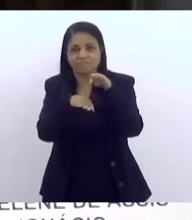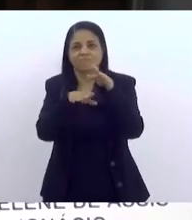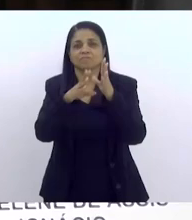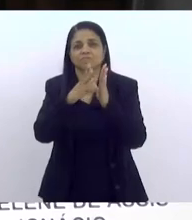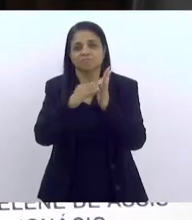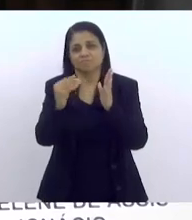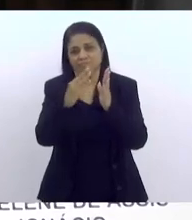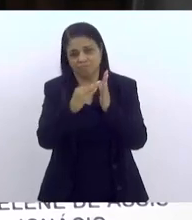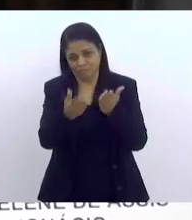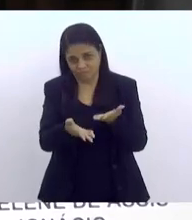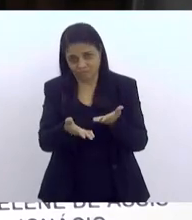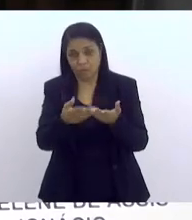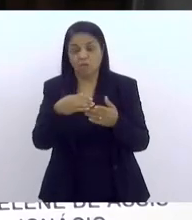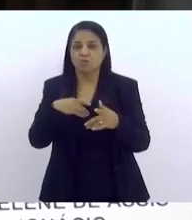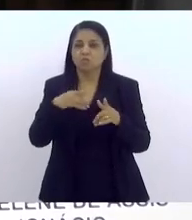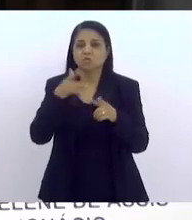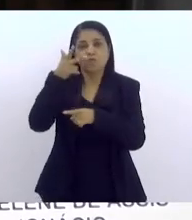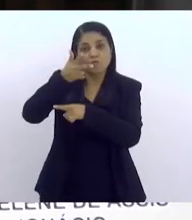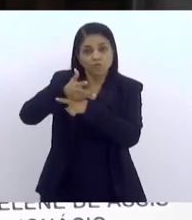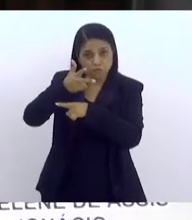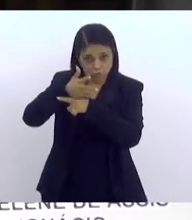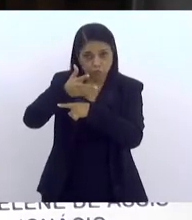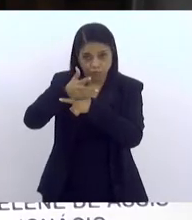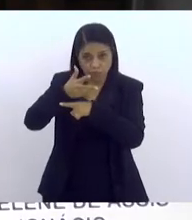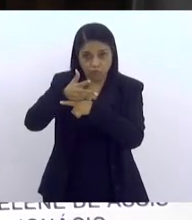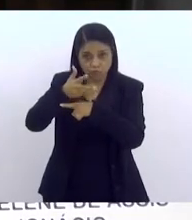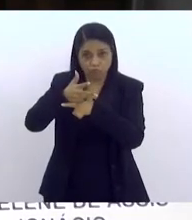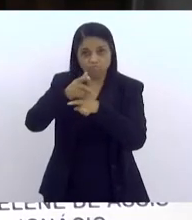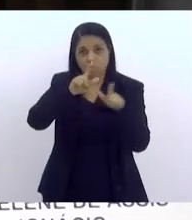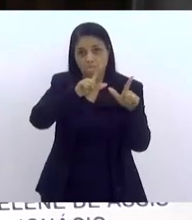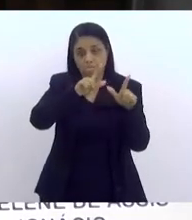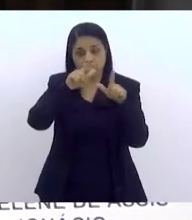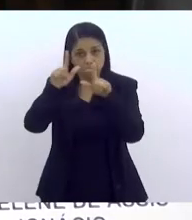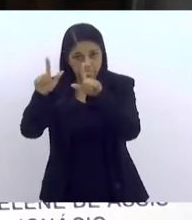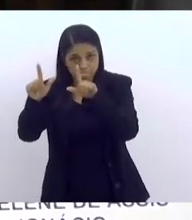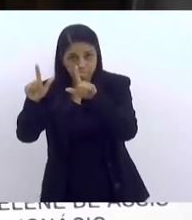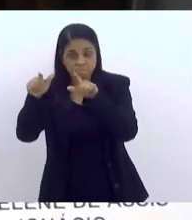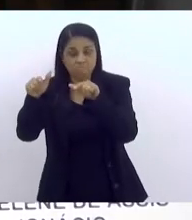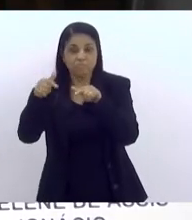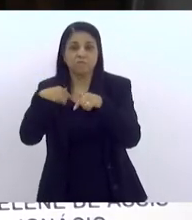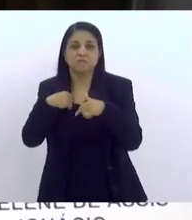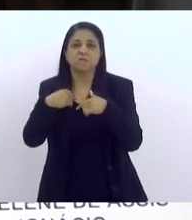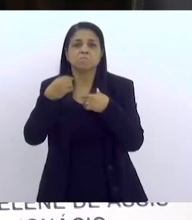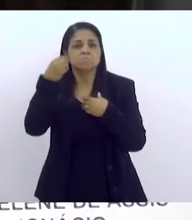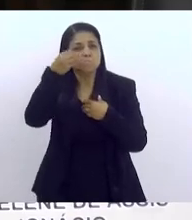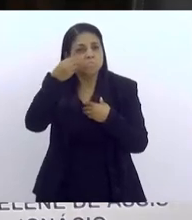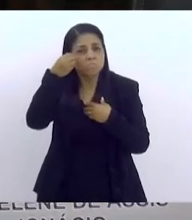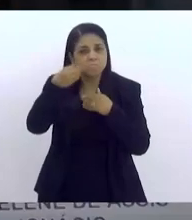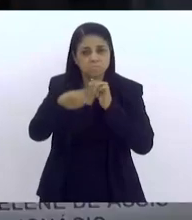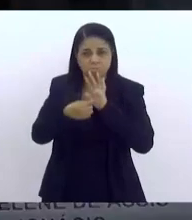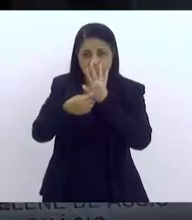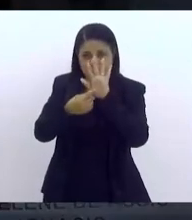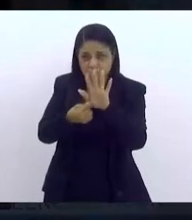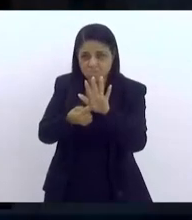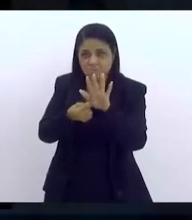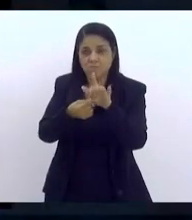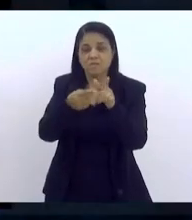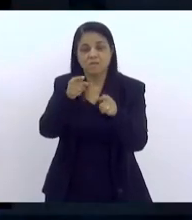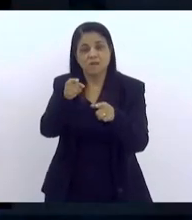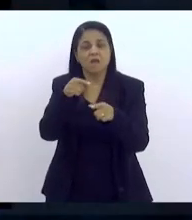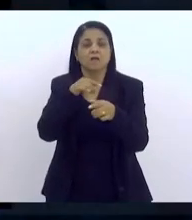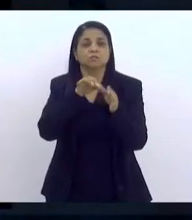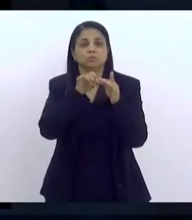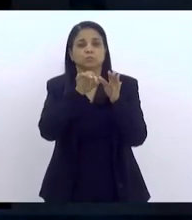eu não sei se já é possível colocar, falando um pouco, traz um pouco essa experiência, porque nesse projeto lá,